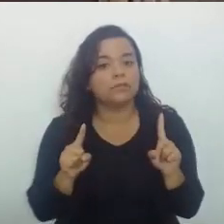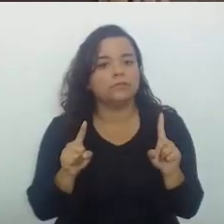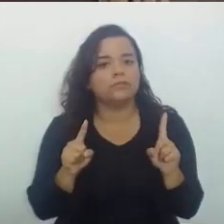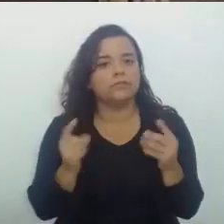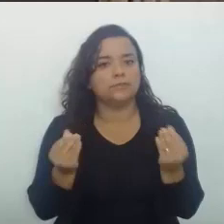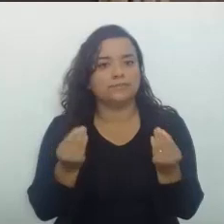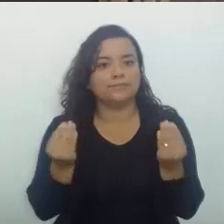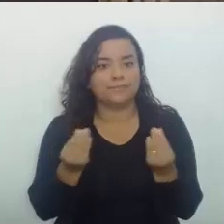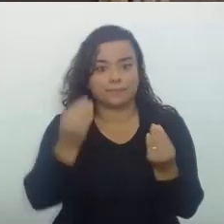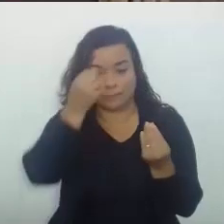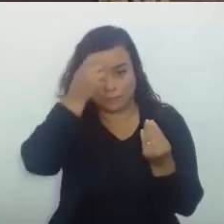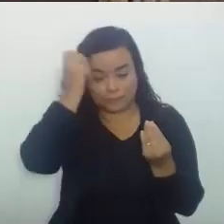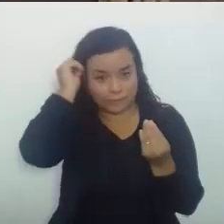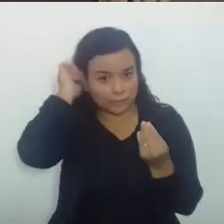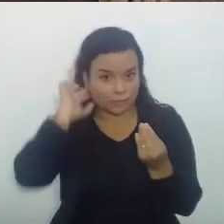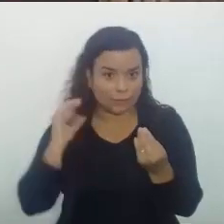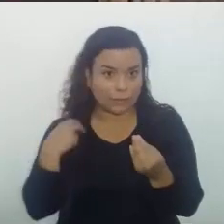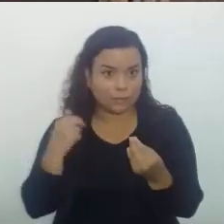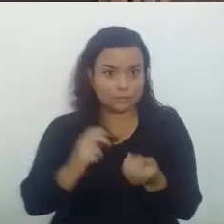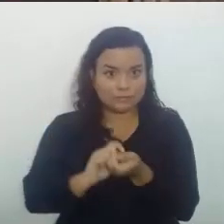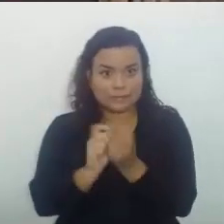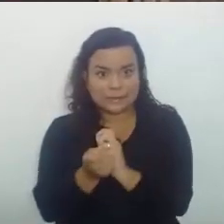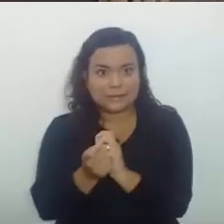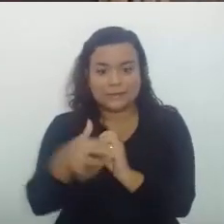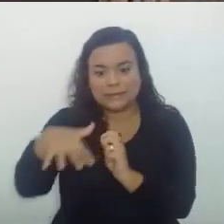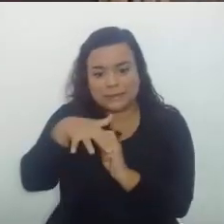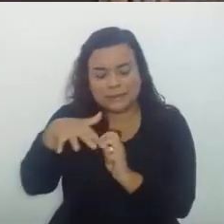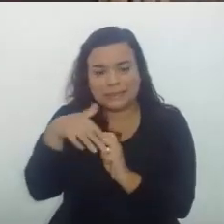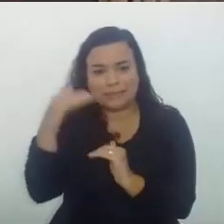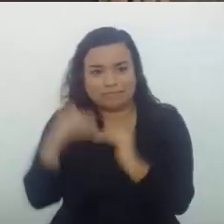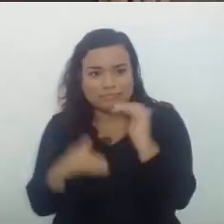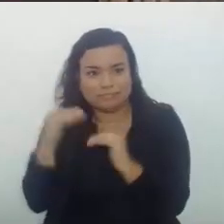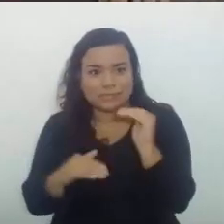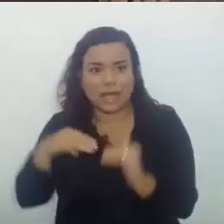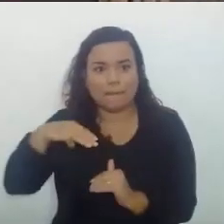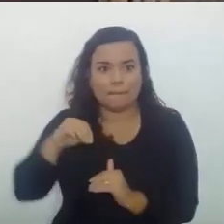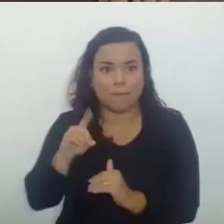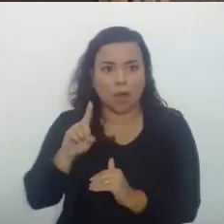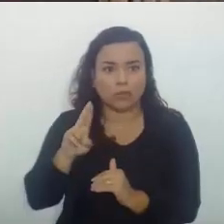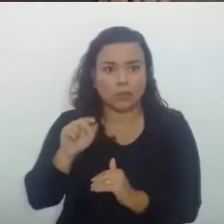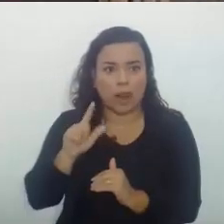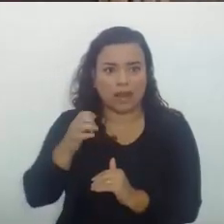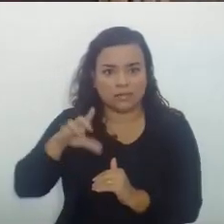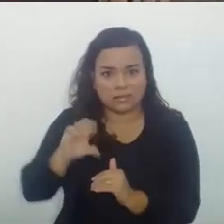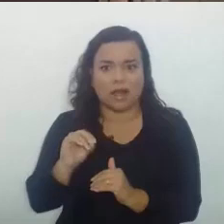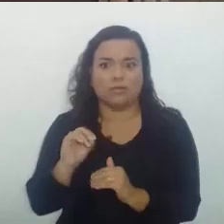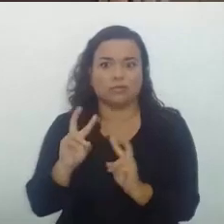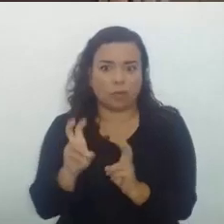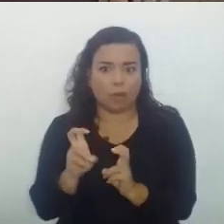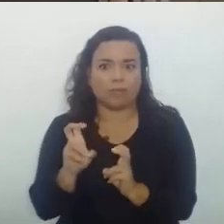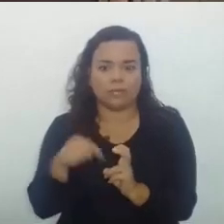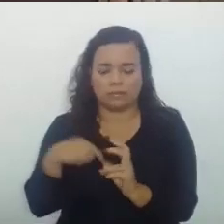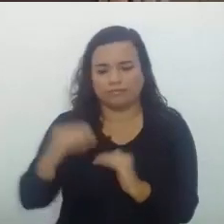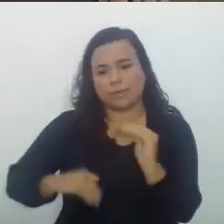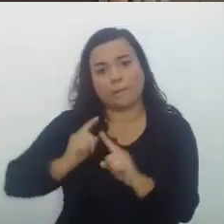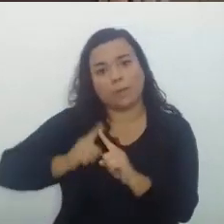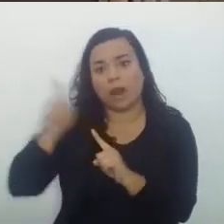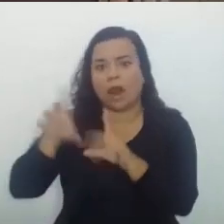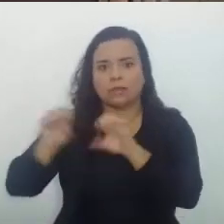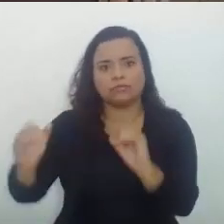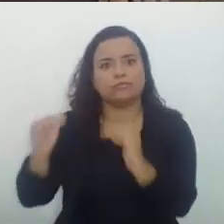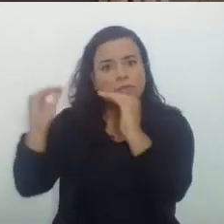A modulação Estou divergindo Porque O Supremo Também não aceita Fato consumado